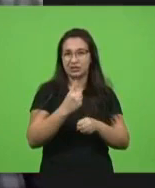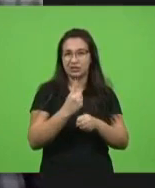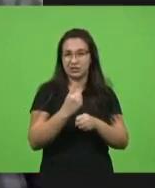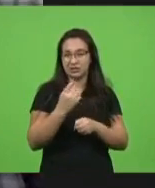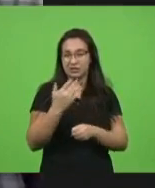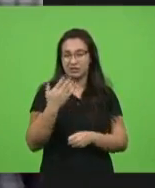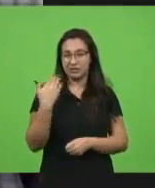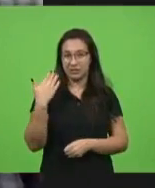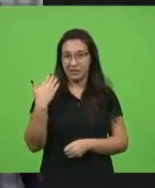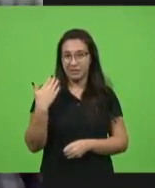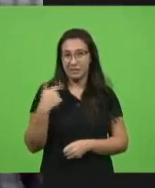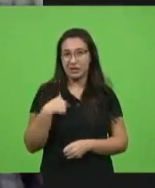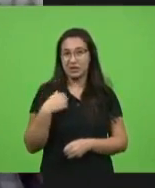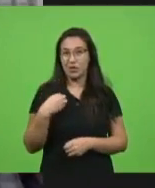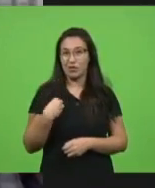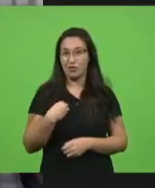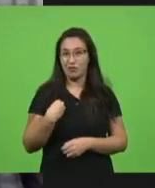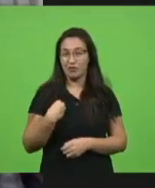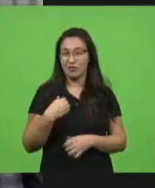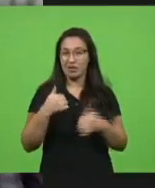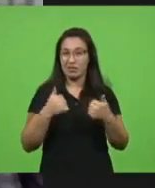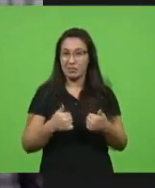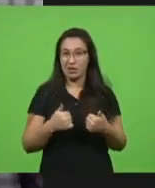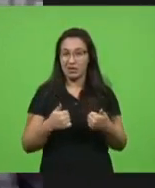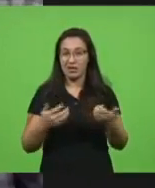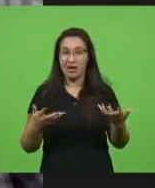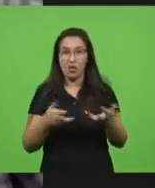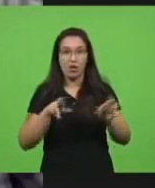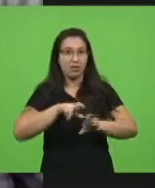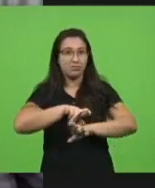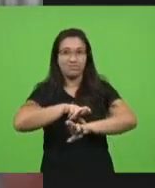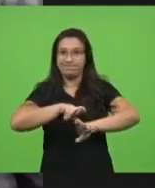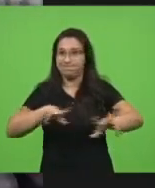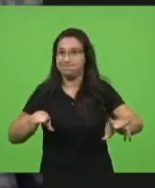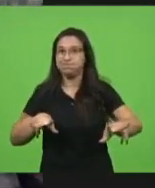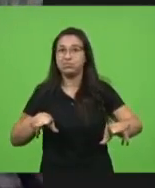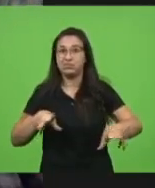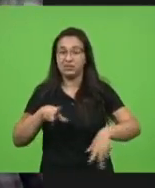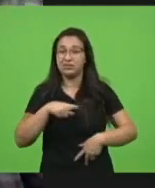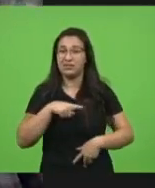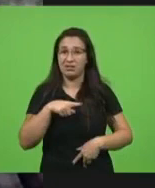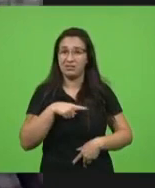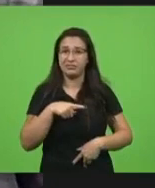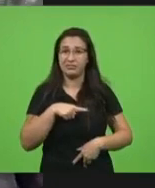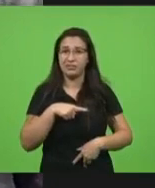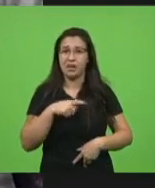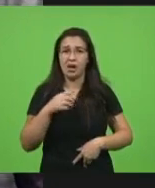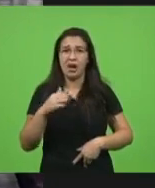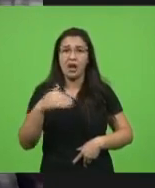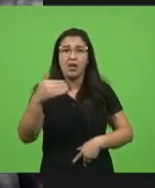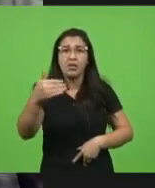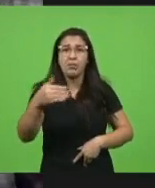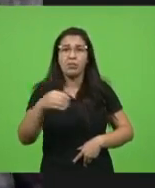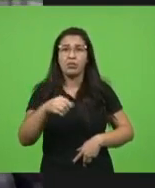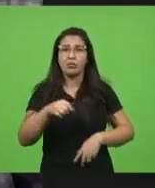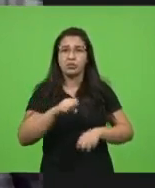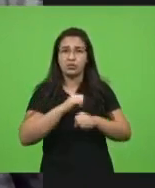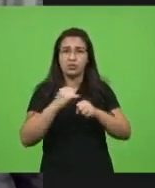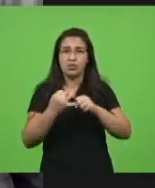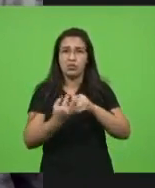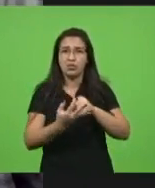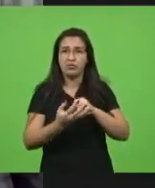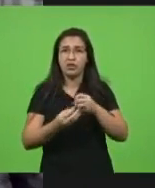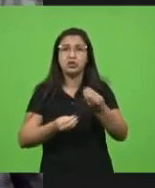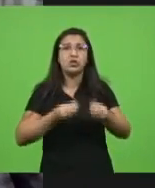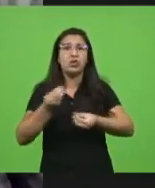nós estamos vivendo um momento muito diferente, muito. E o que vai ser depois da pandemia? Não sei, muitas